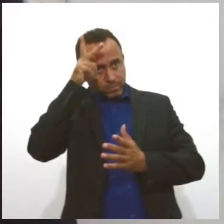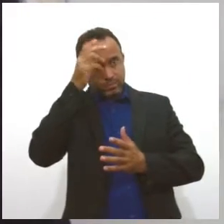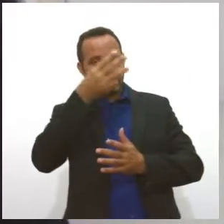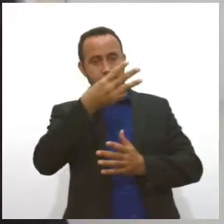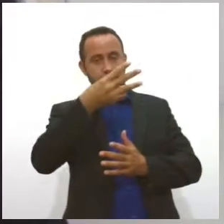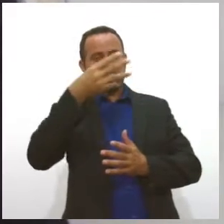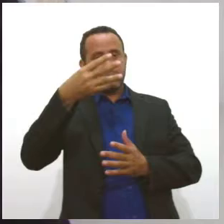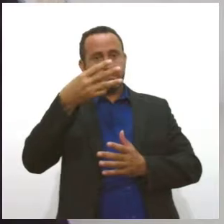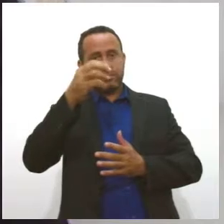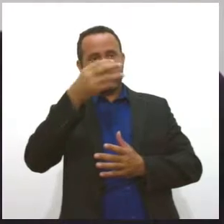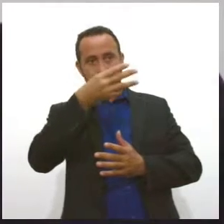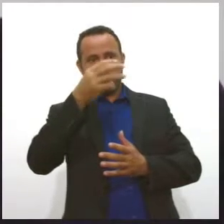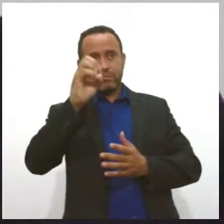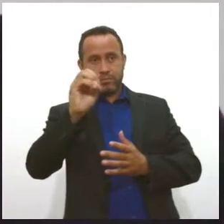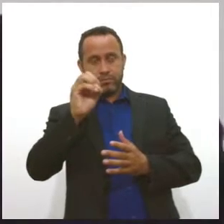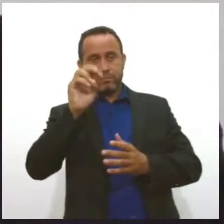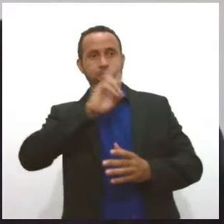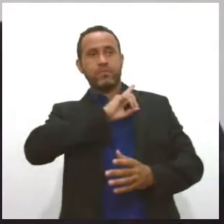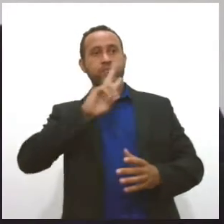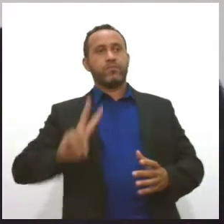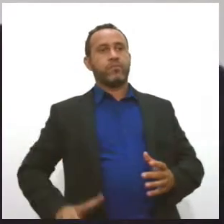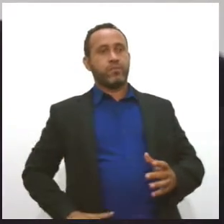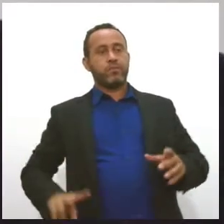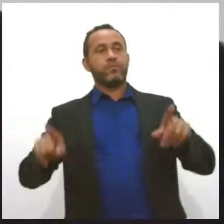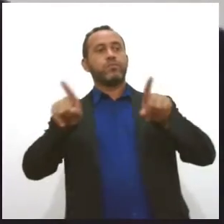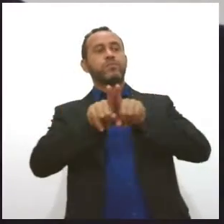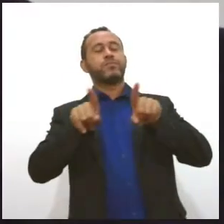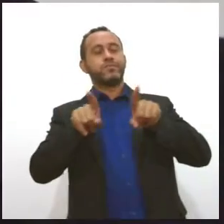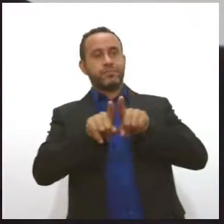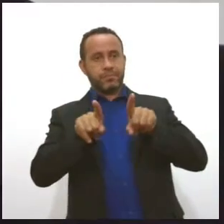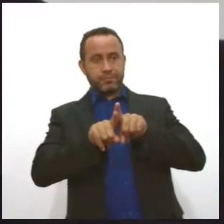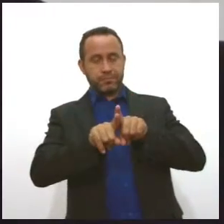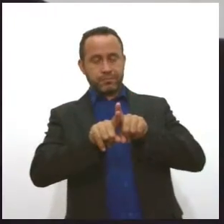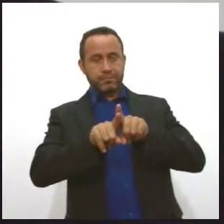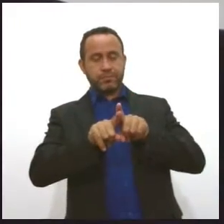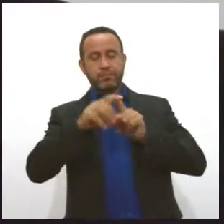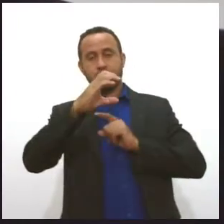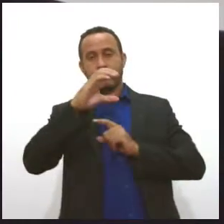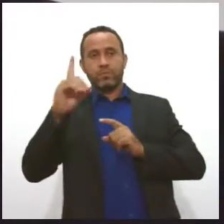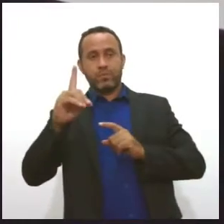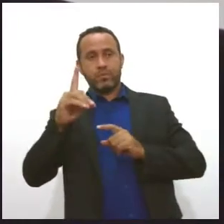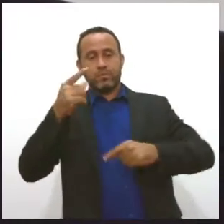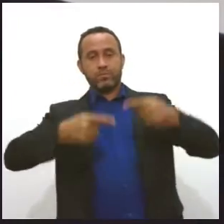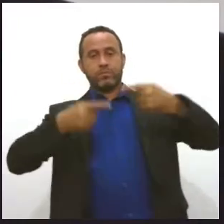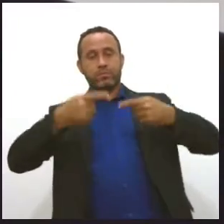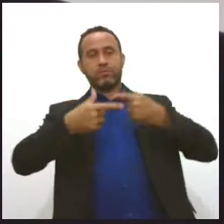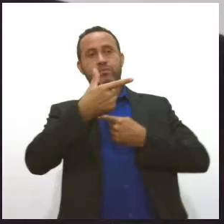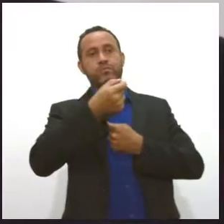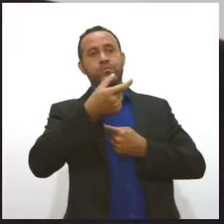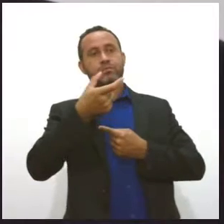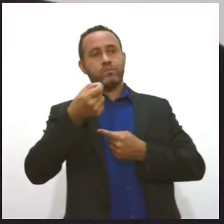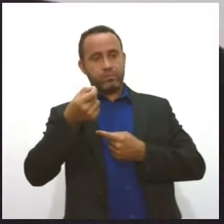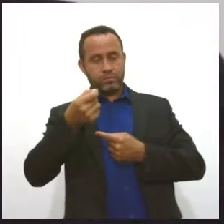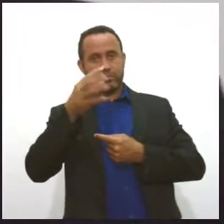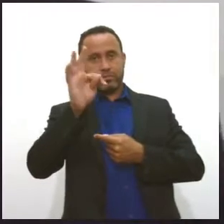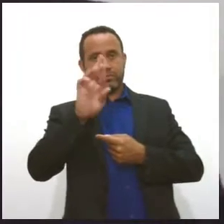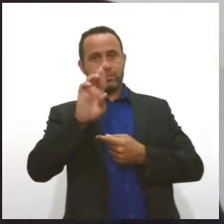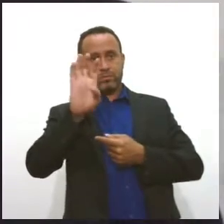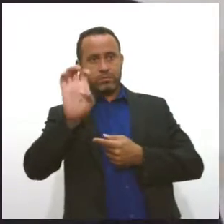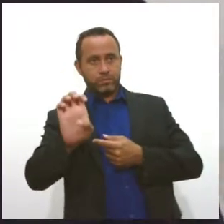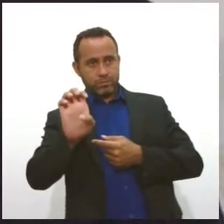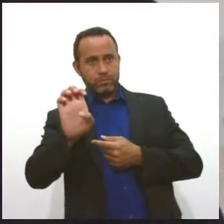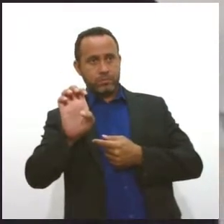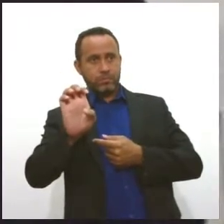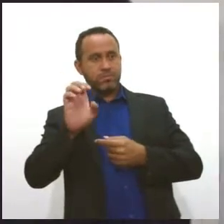vereador. Ainda assim, segundo o coordenador-geral das eleições 2020 do TRE, isso